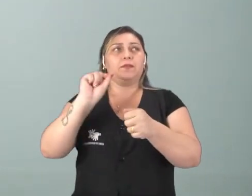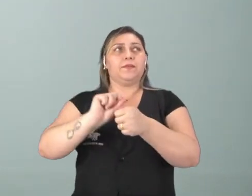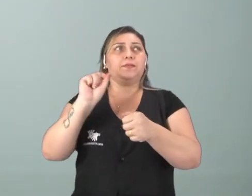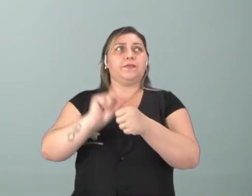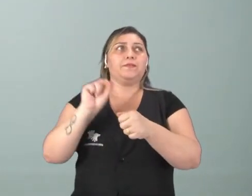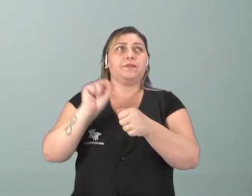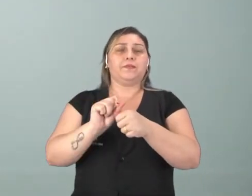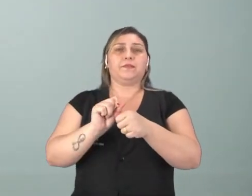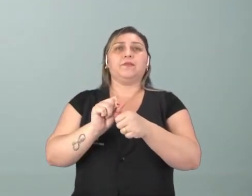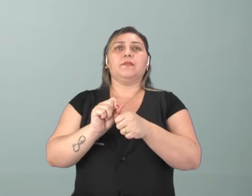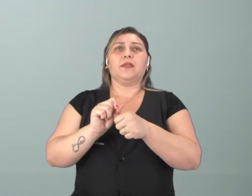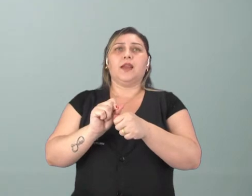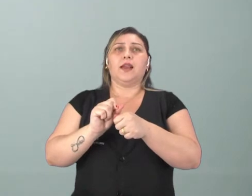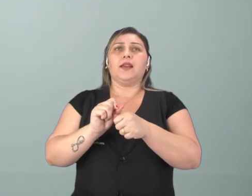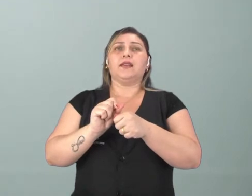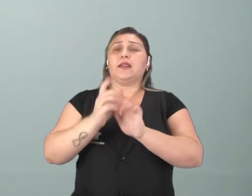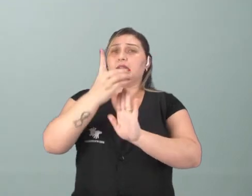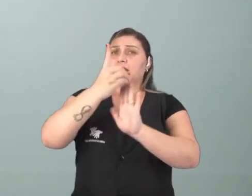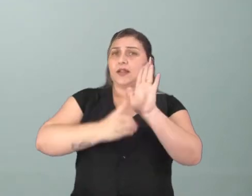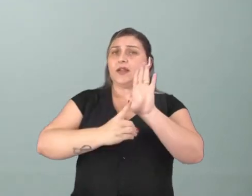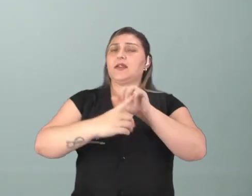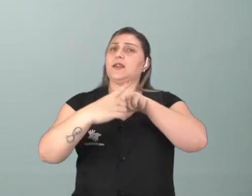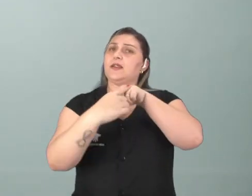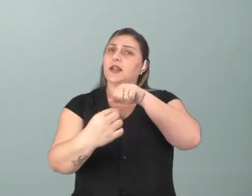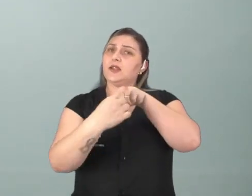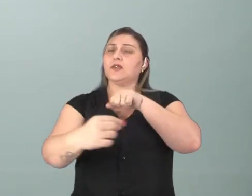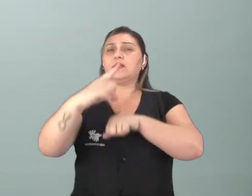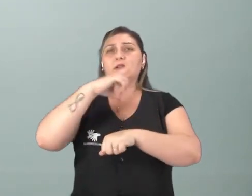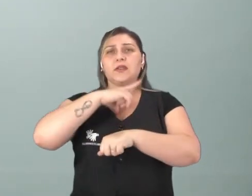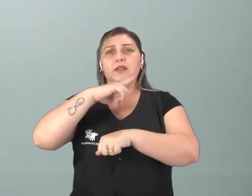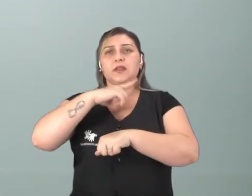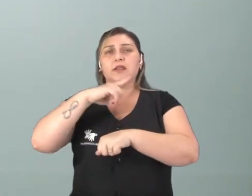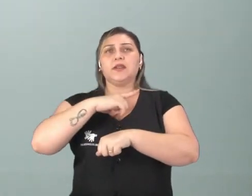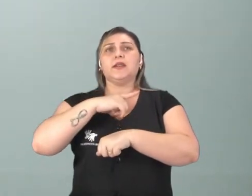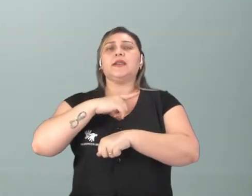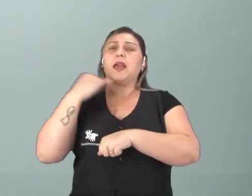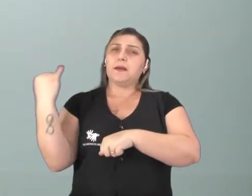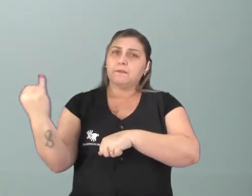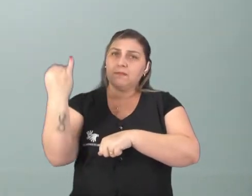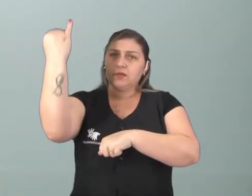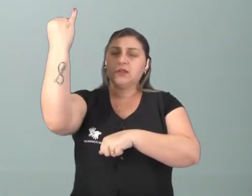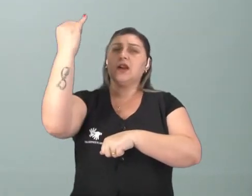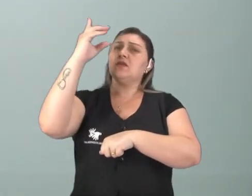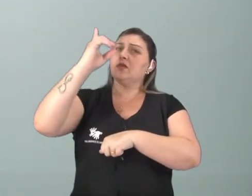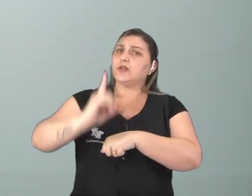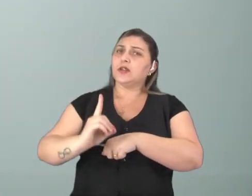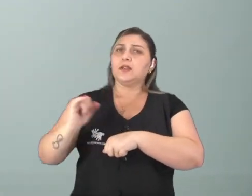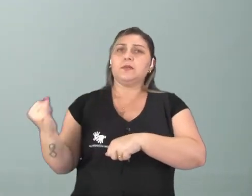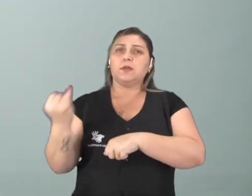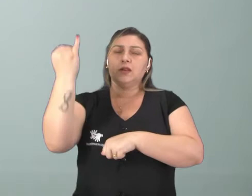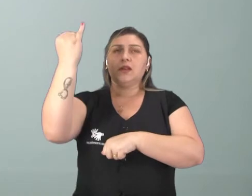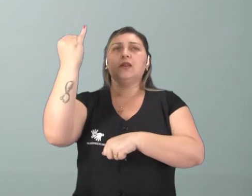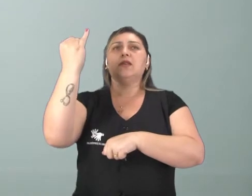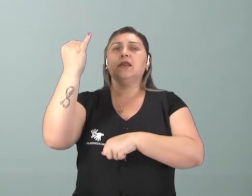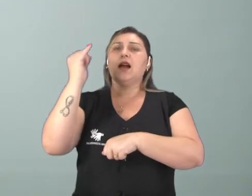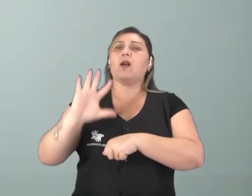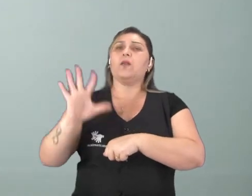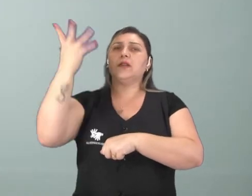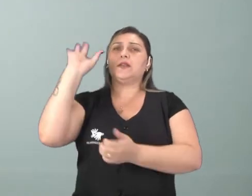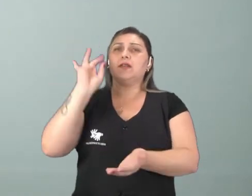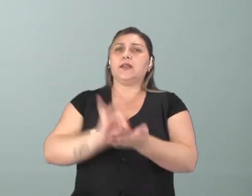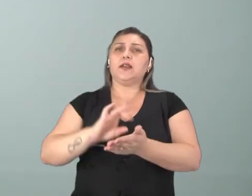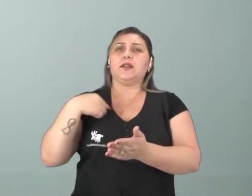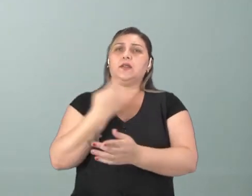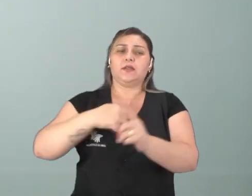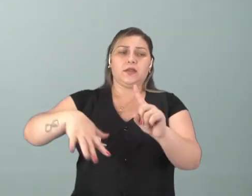essas declarações, esses artigos que tem aí, que são fundamentais, esses direitos fundamentais, eles sejam cumpridos na nossa